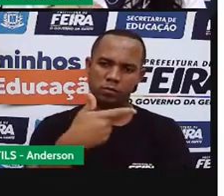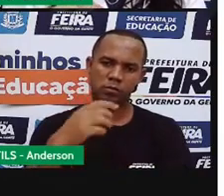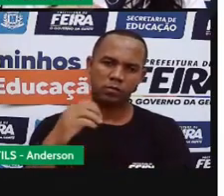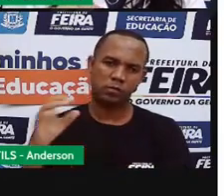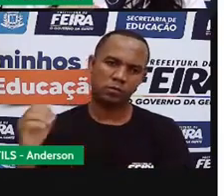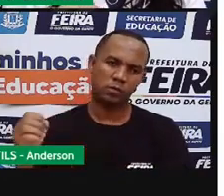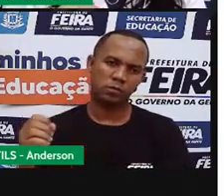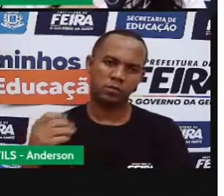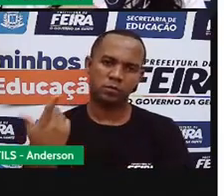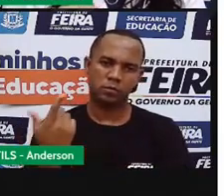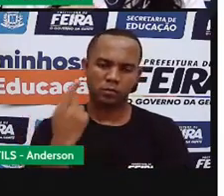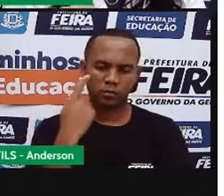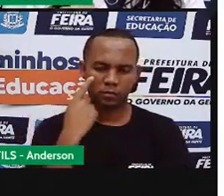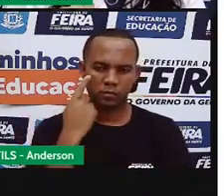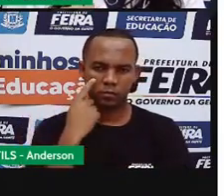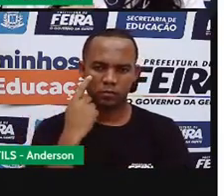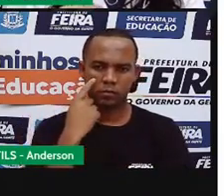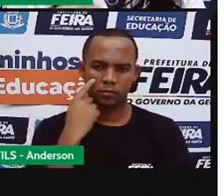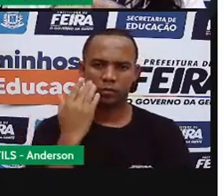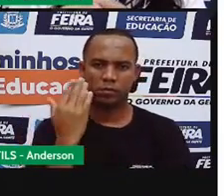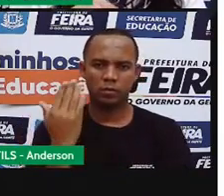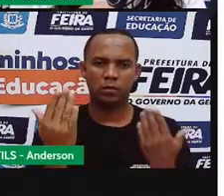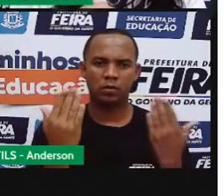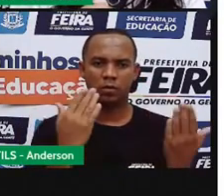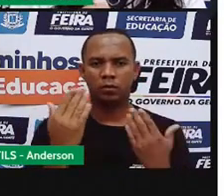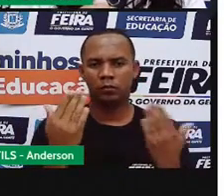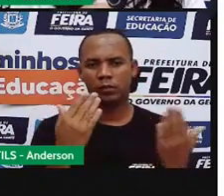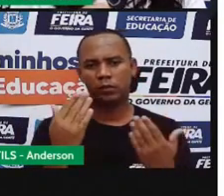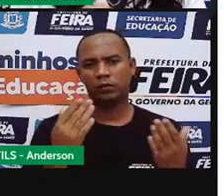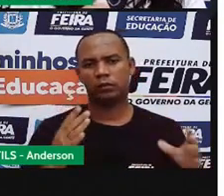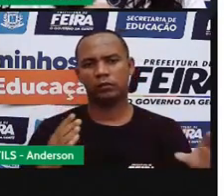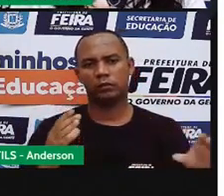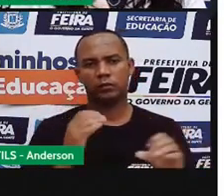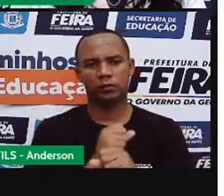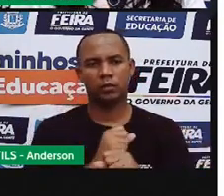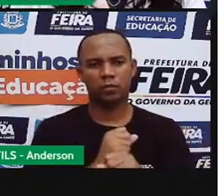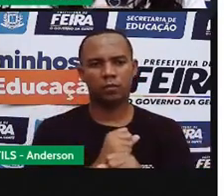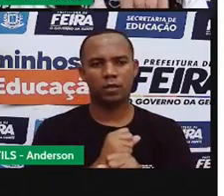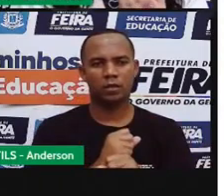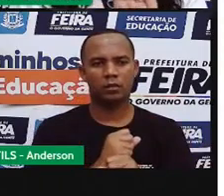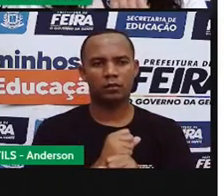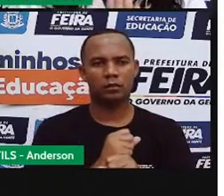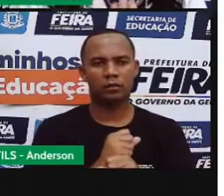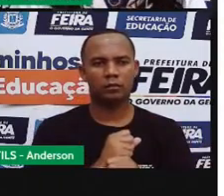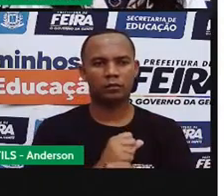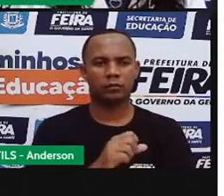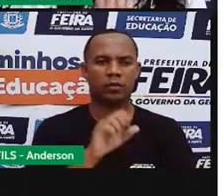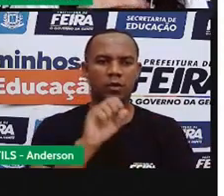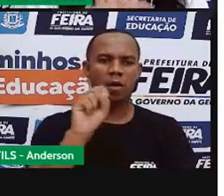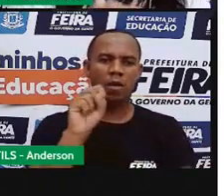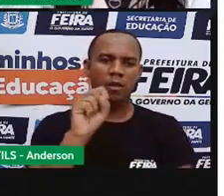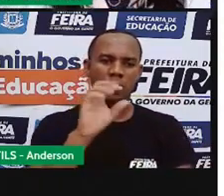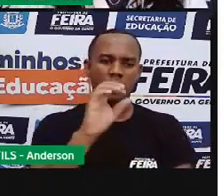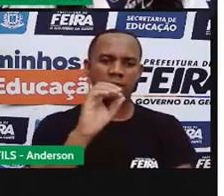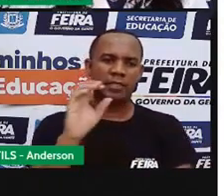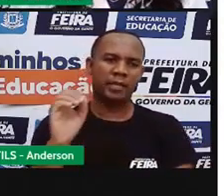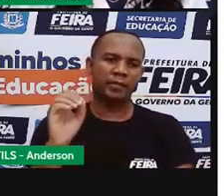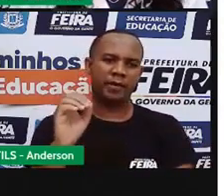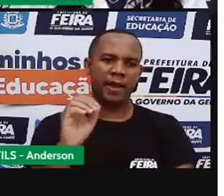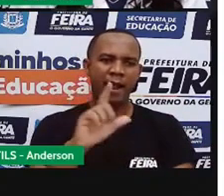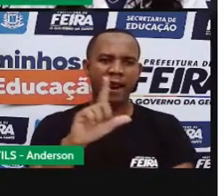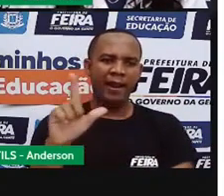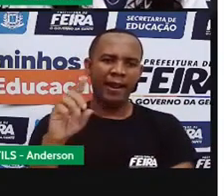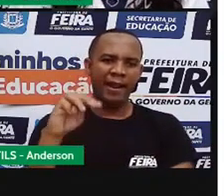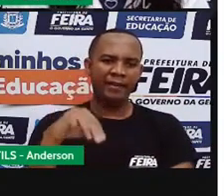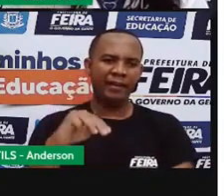200 mais 200, 400 mais 200, 600 mais 200, 800. 800 ml